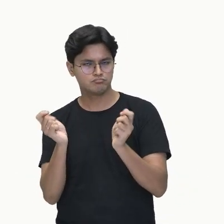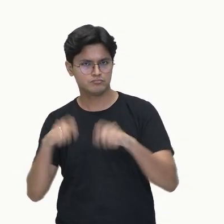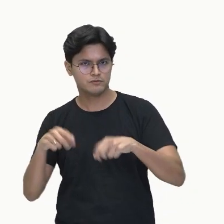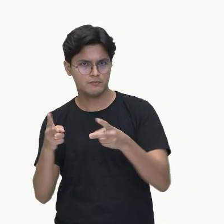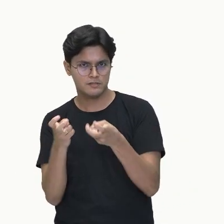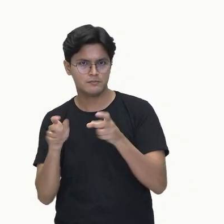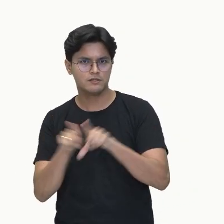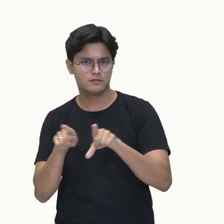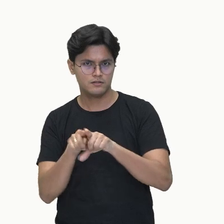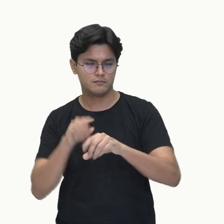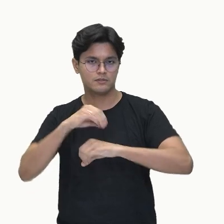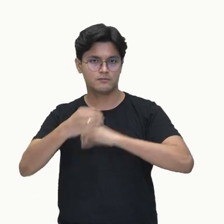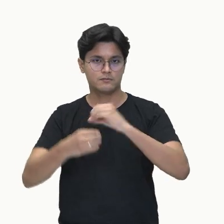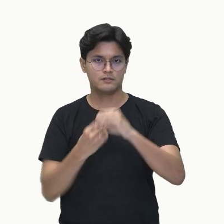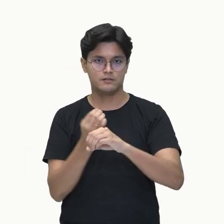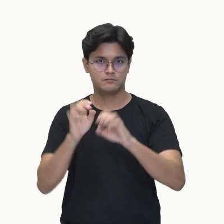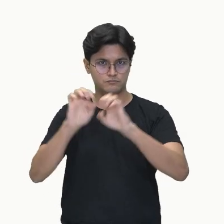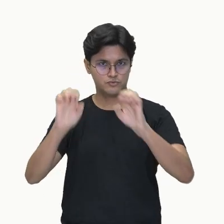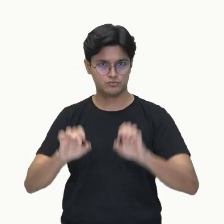molécula.